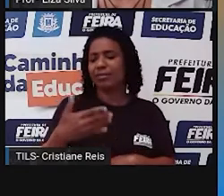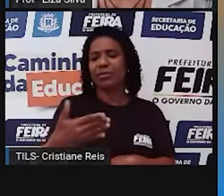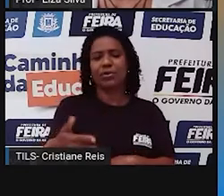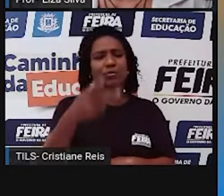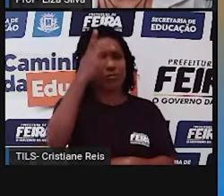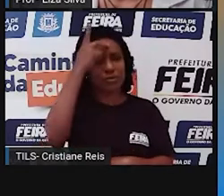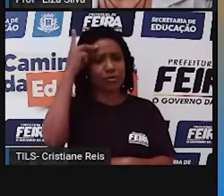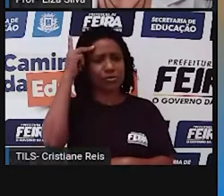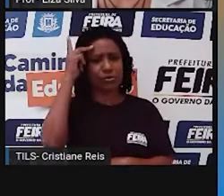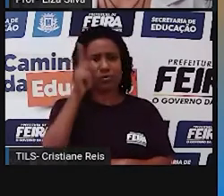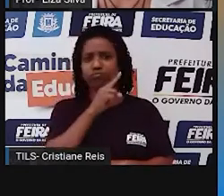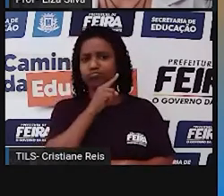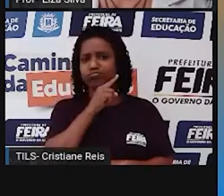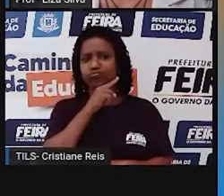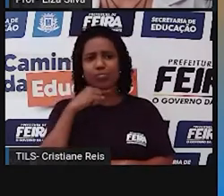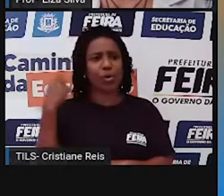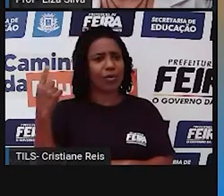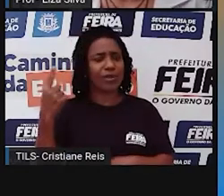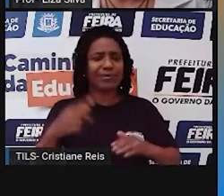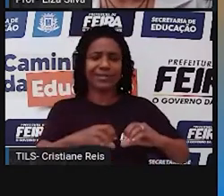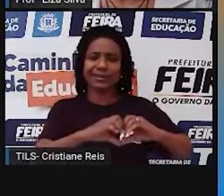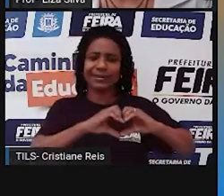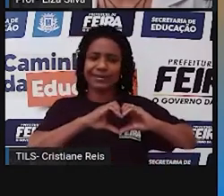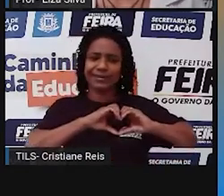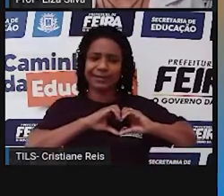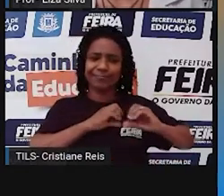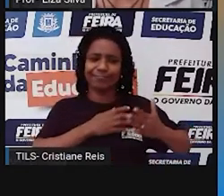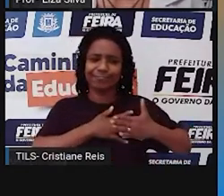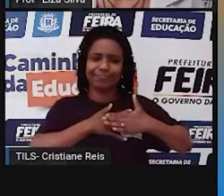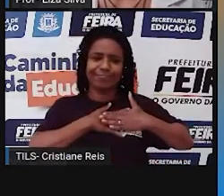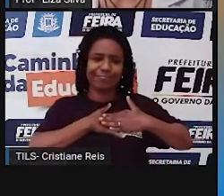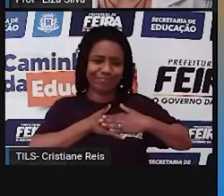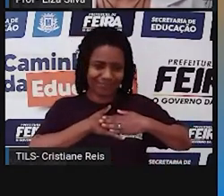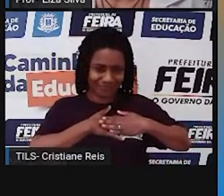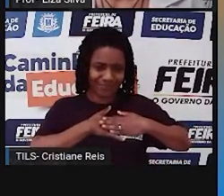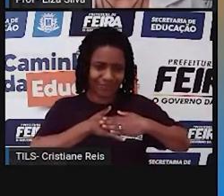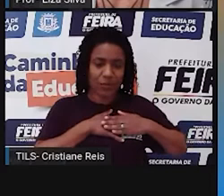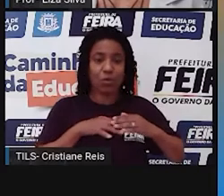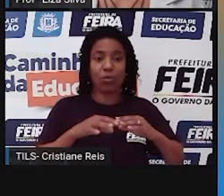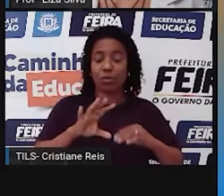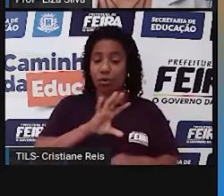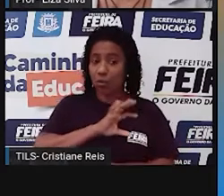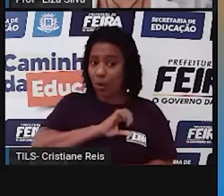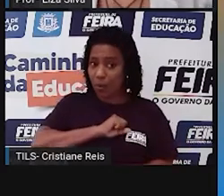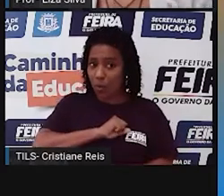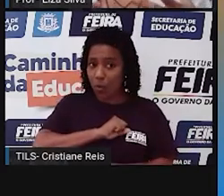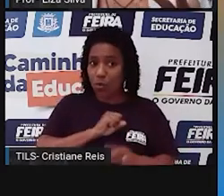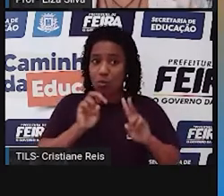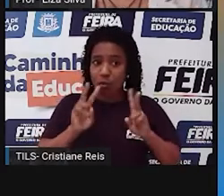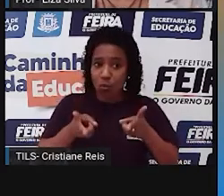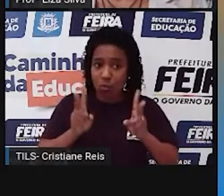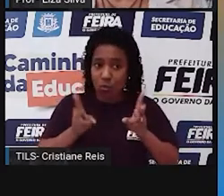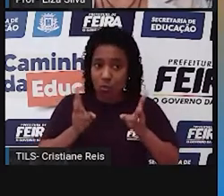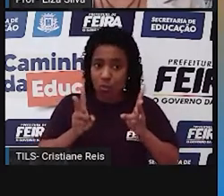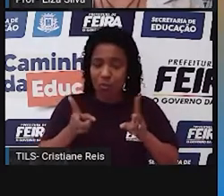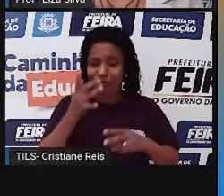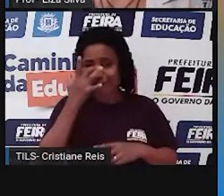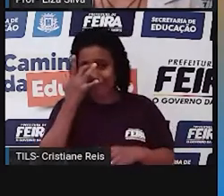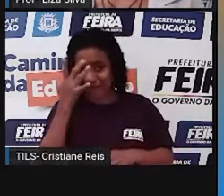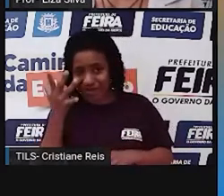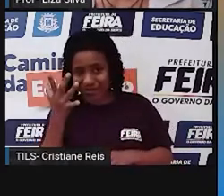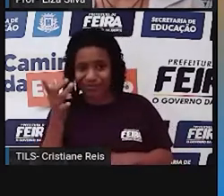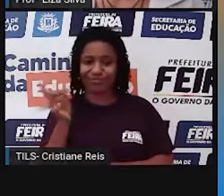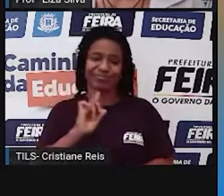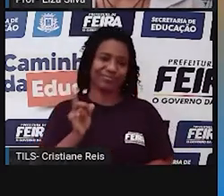incondicionalmente é um sentimento difícil de cultivarmos. Porém, os frutos que brotam dele faz